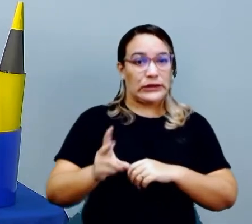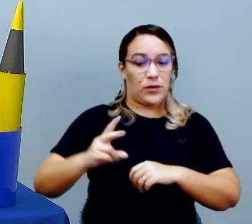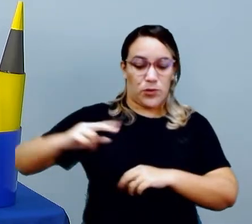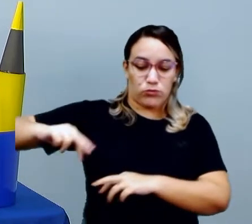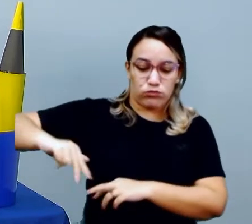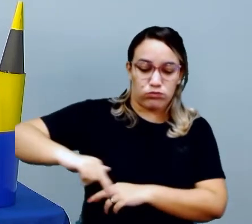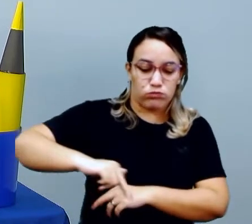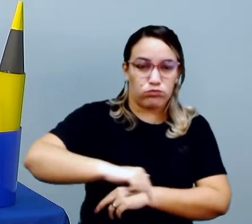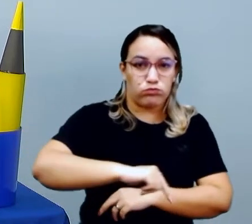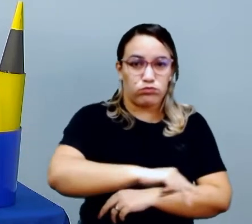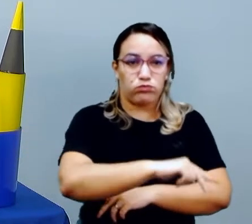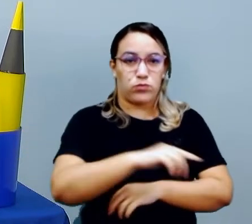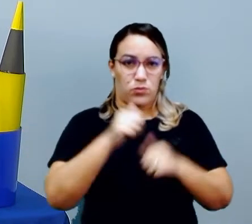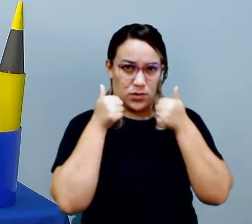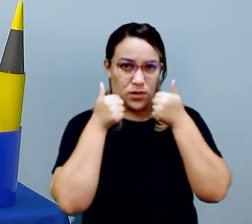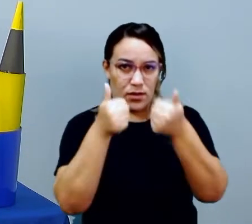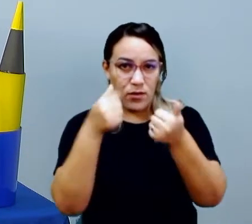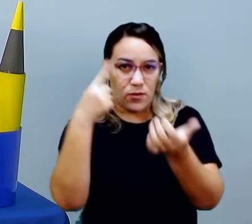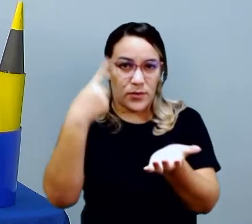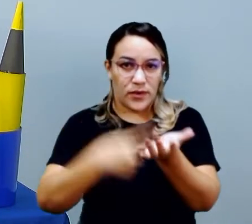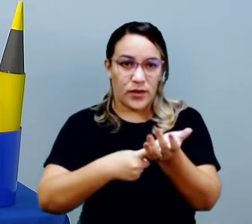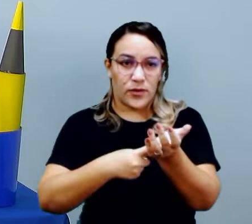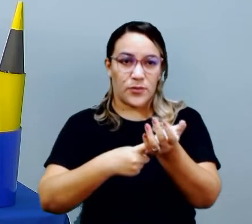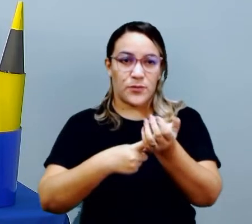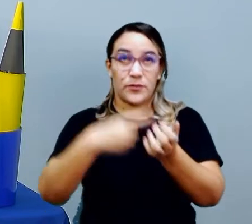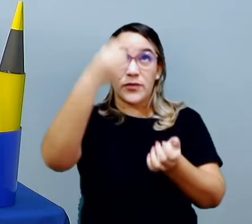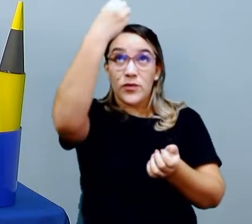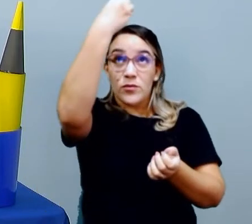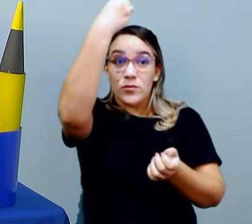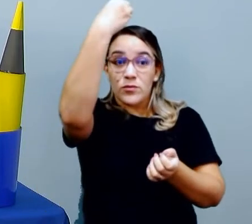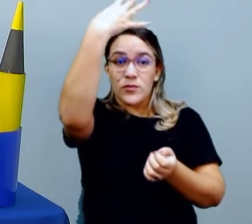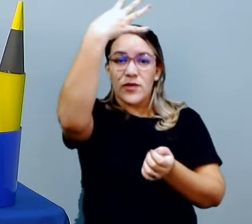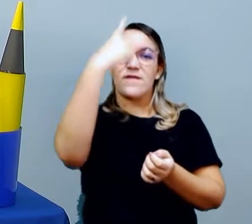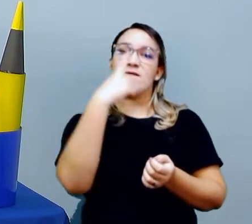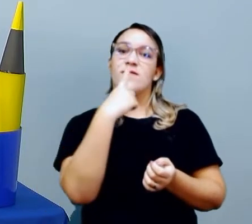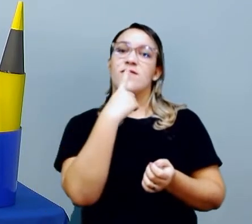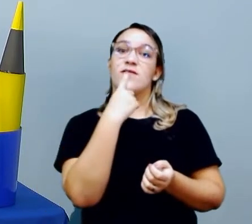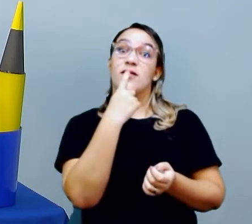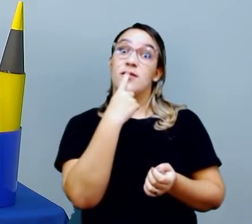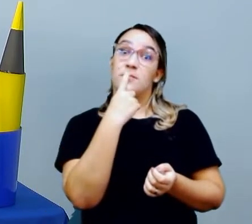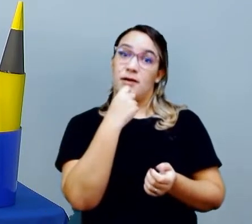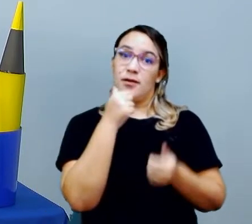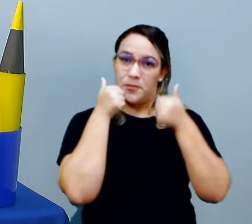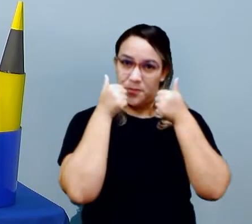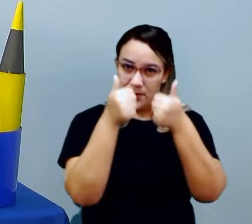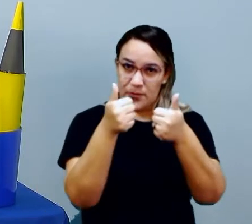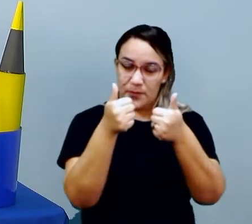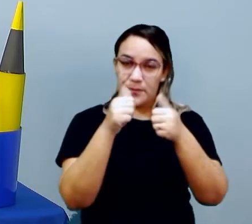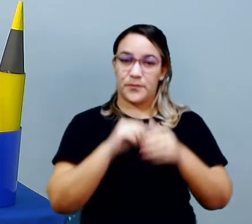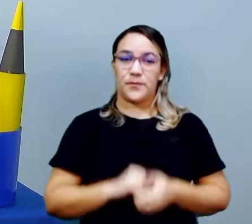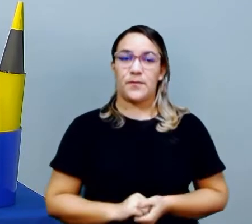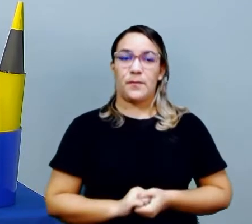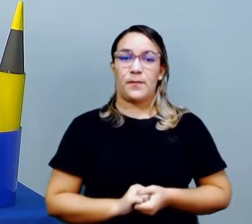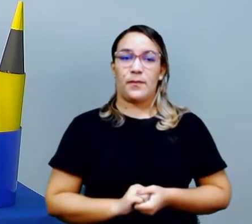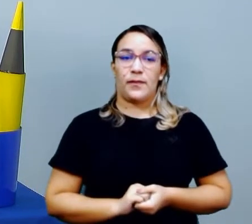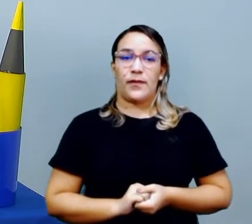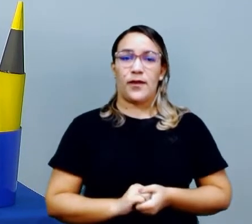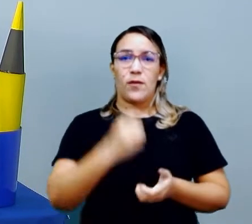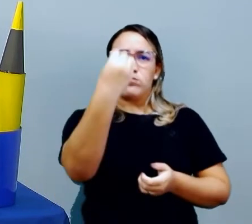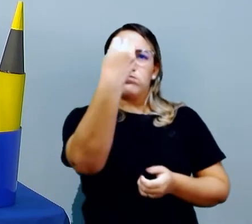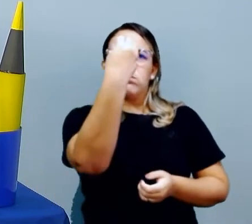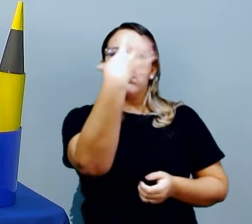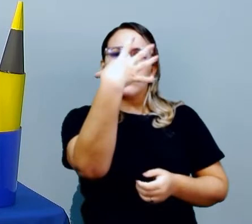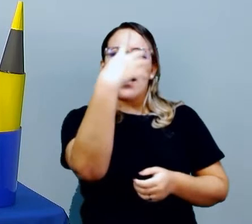na faixa de pedestre, tá legal? Quando o semáforo estiver fechado para os carros, tá bom? Essa luzinha